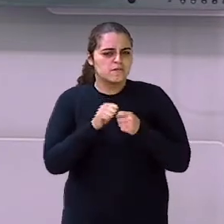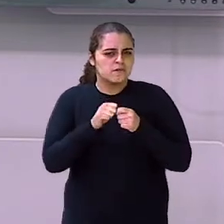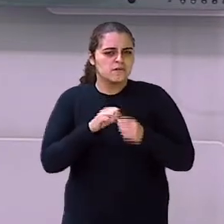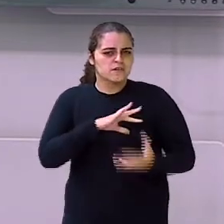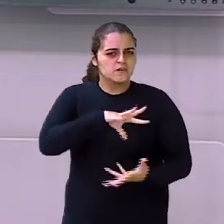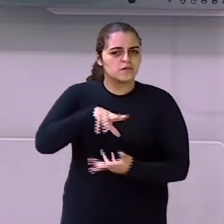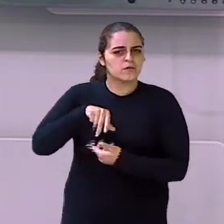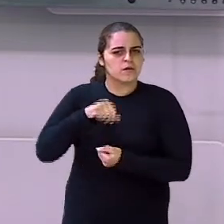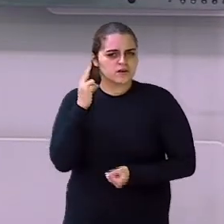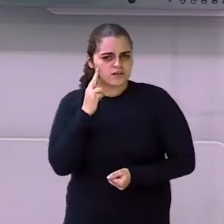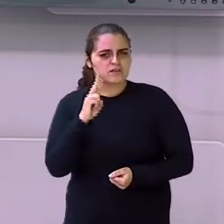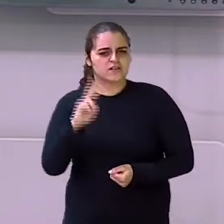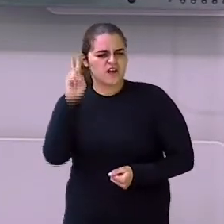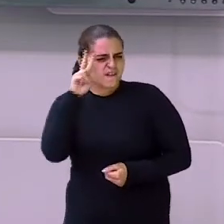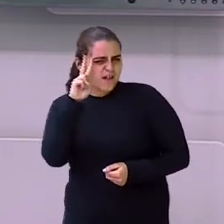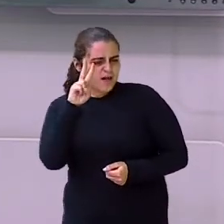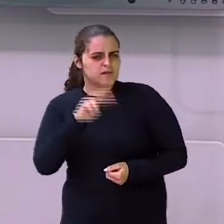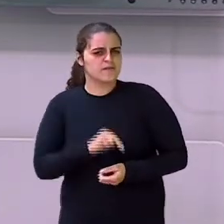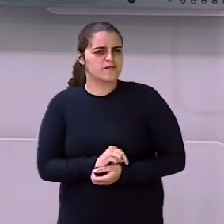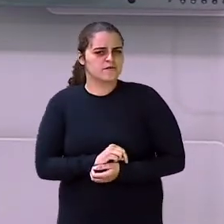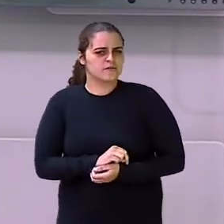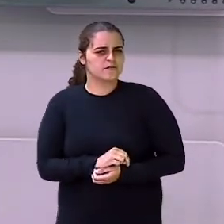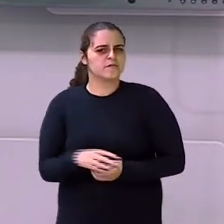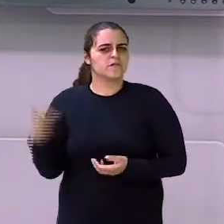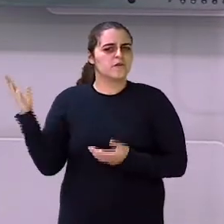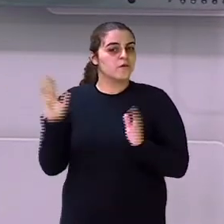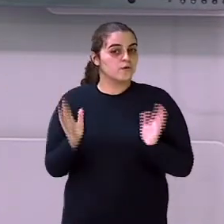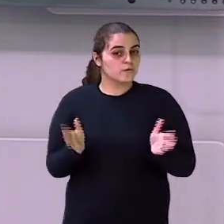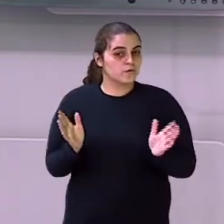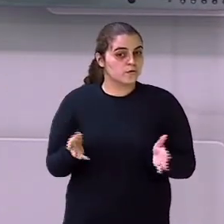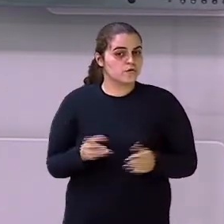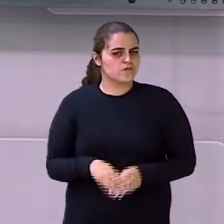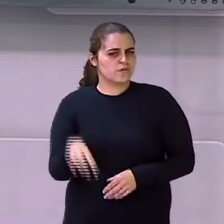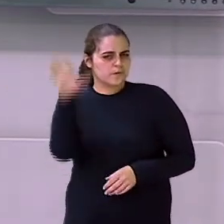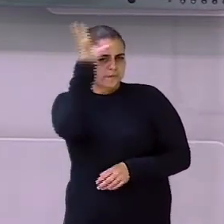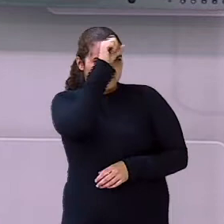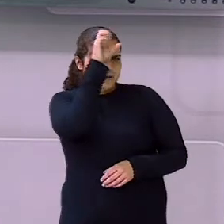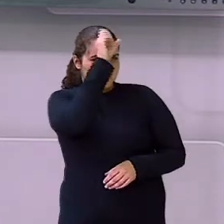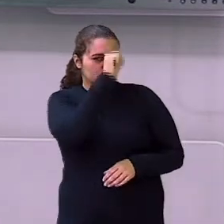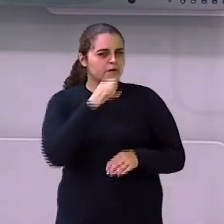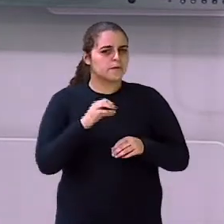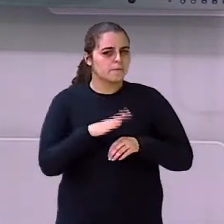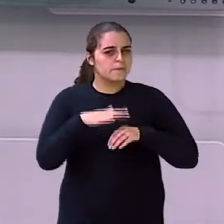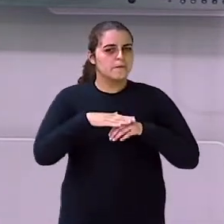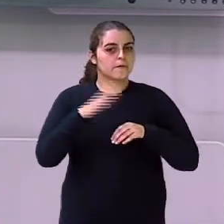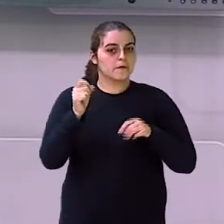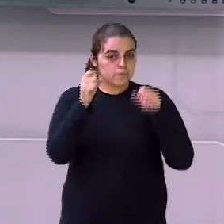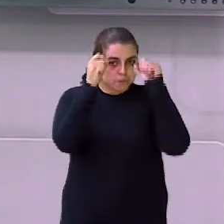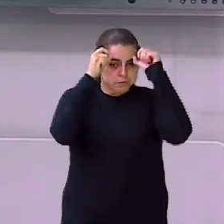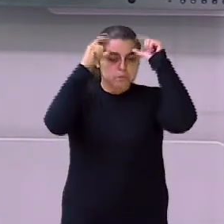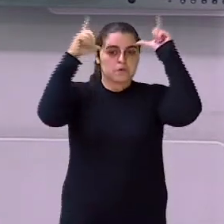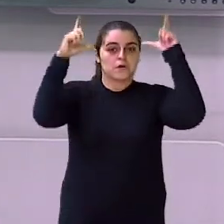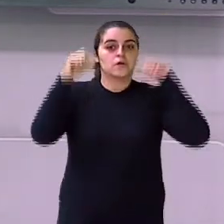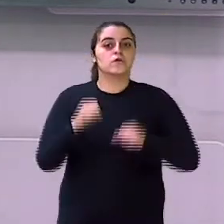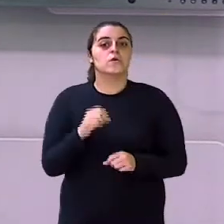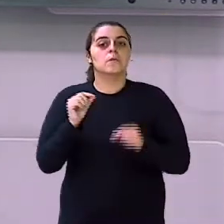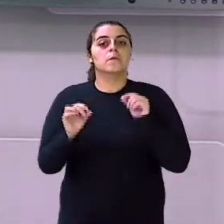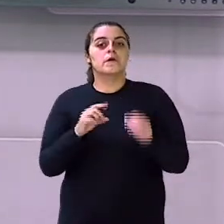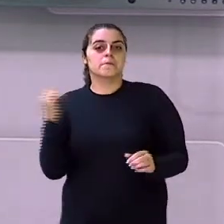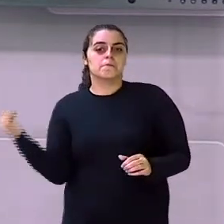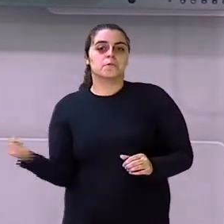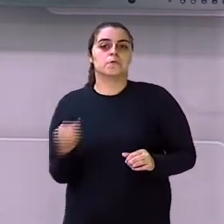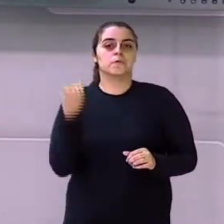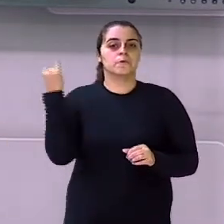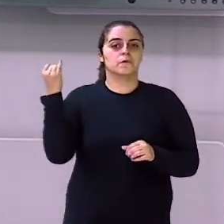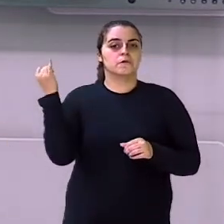terra, do nosso meio ambiente. Então nessa aula a gente vai poder aprender um pouco sobre esses impactos ambientais,